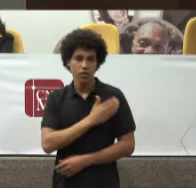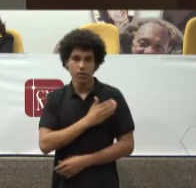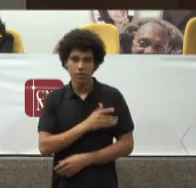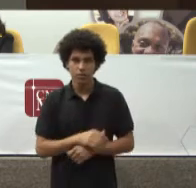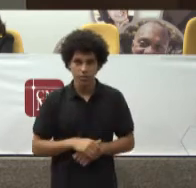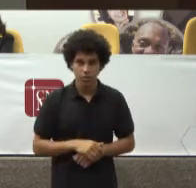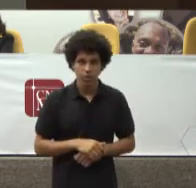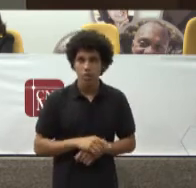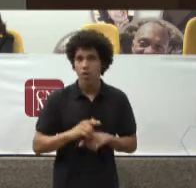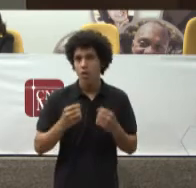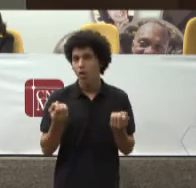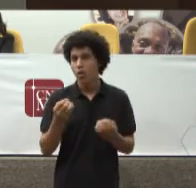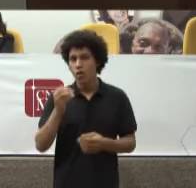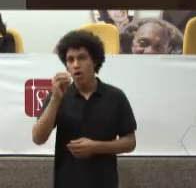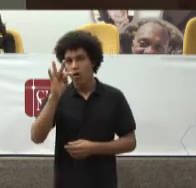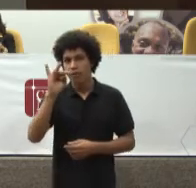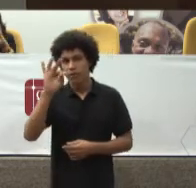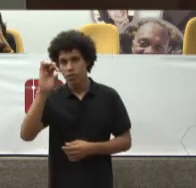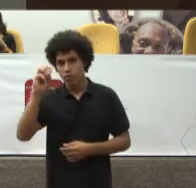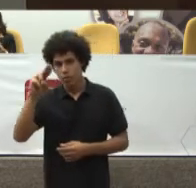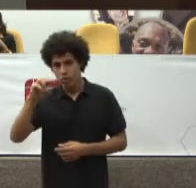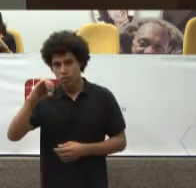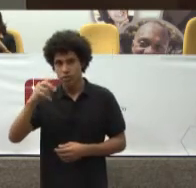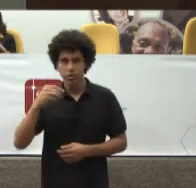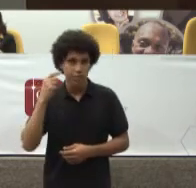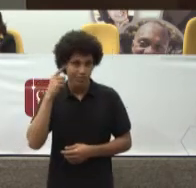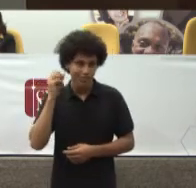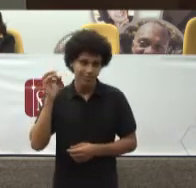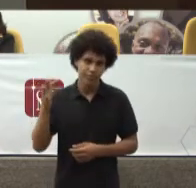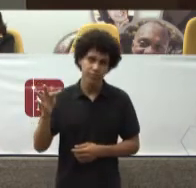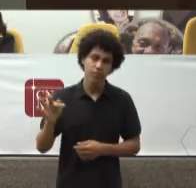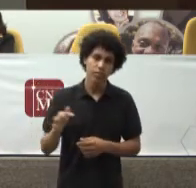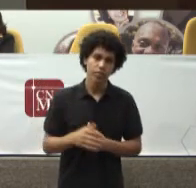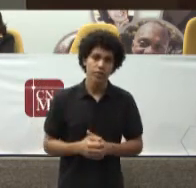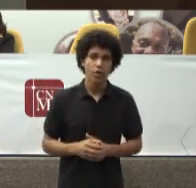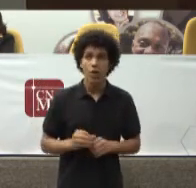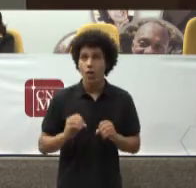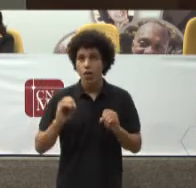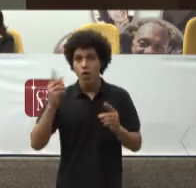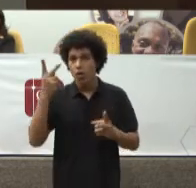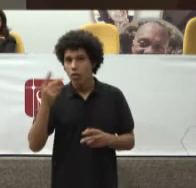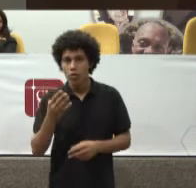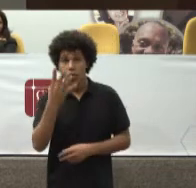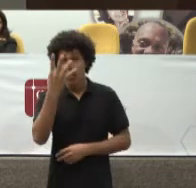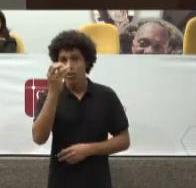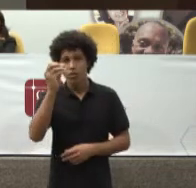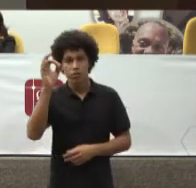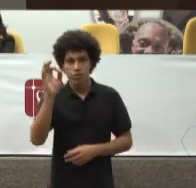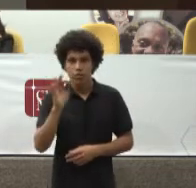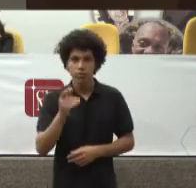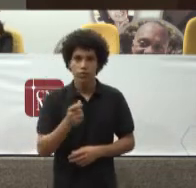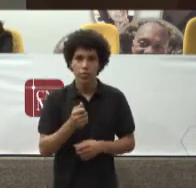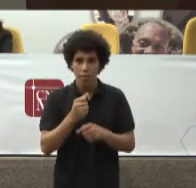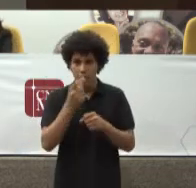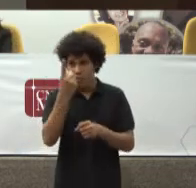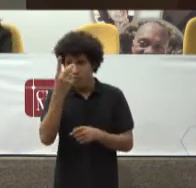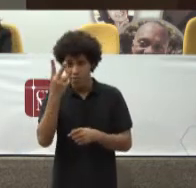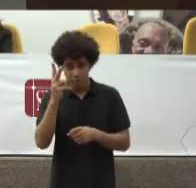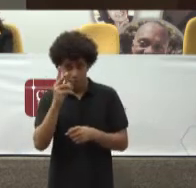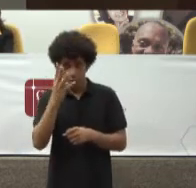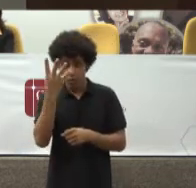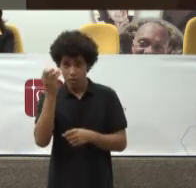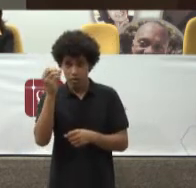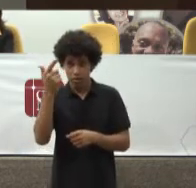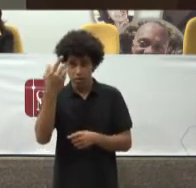De oftalmologia Em Ponta Grossa Ou mesmo Dados escandalosos Como 42 Ou 40 meses De espera Em